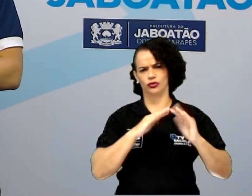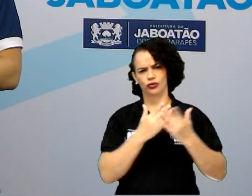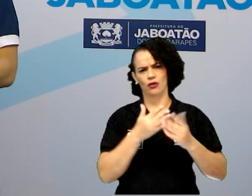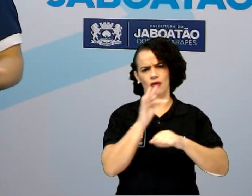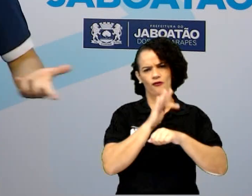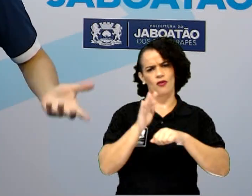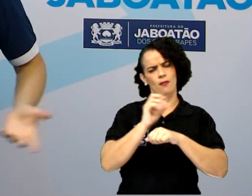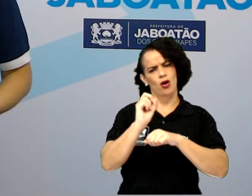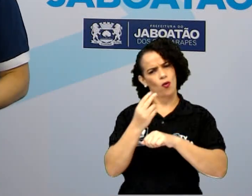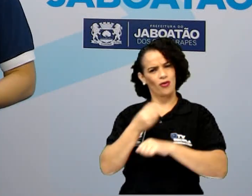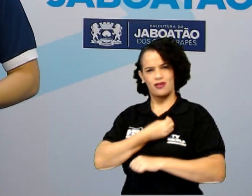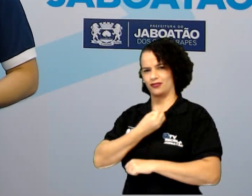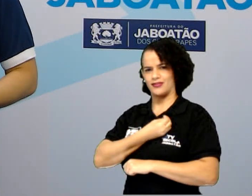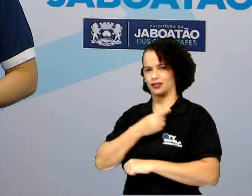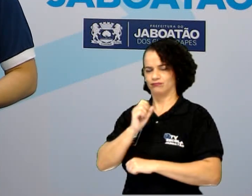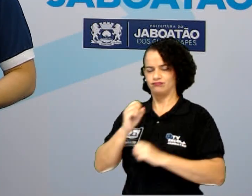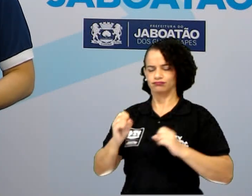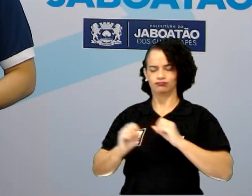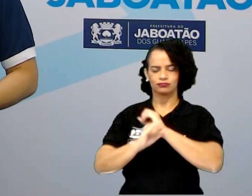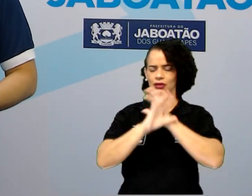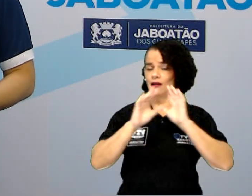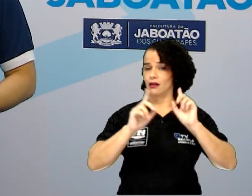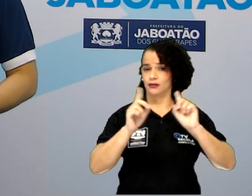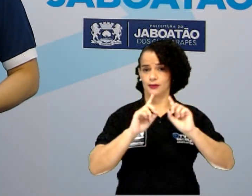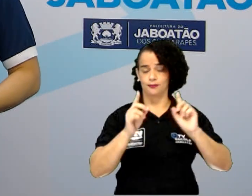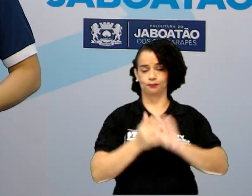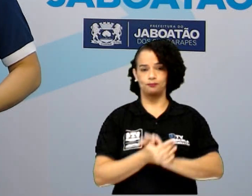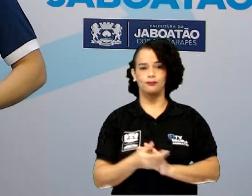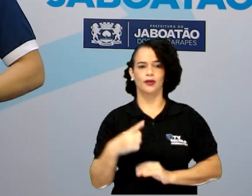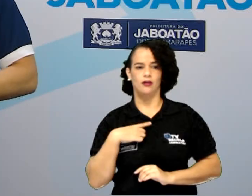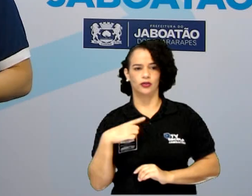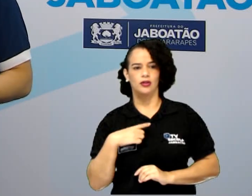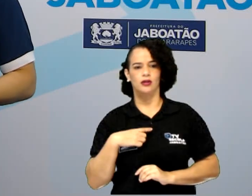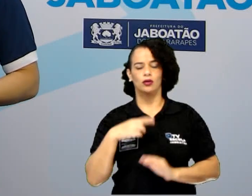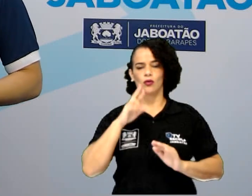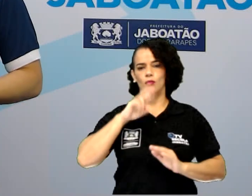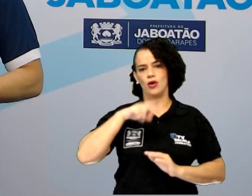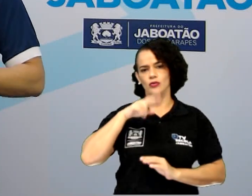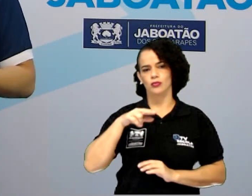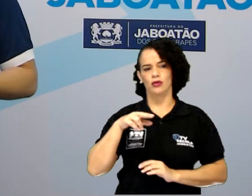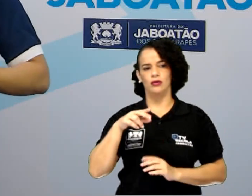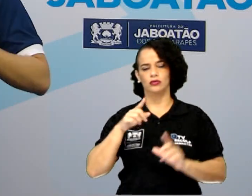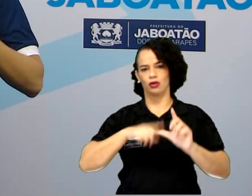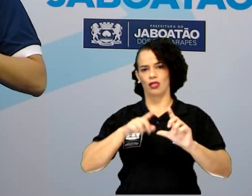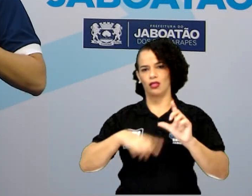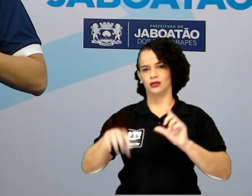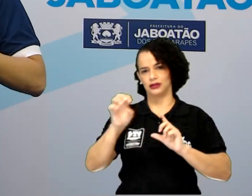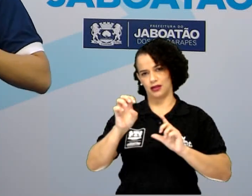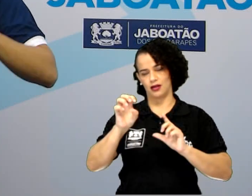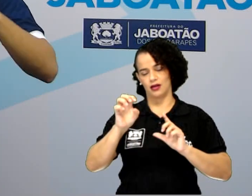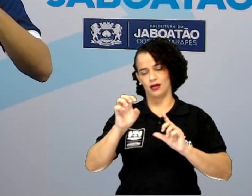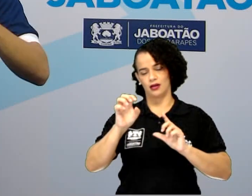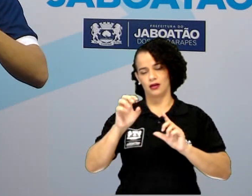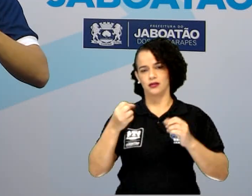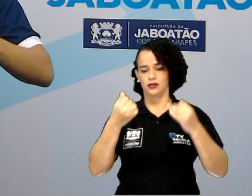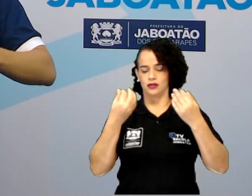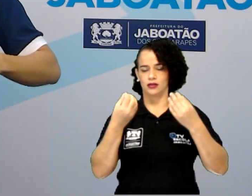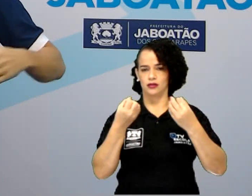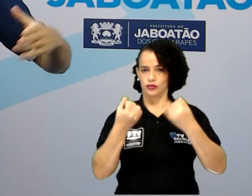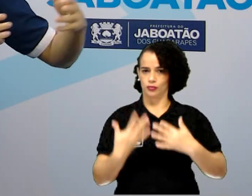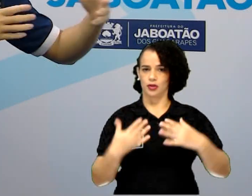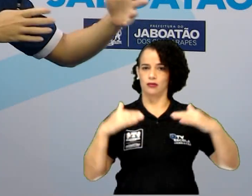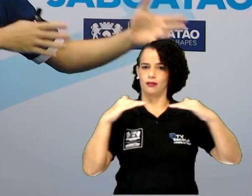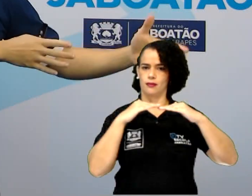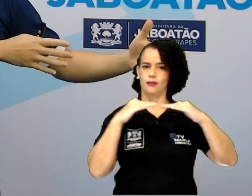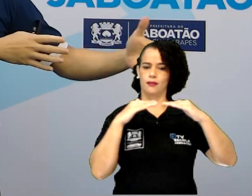vida? Ele não deixa isso muito claro, né? Então a gente tem aí como resposta o nosso item E, que fala dessa ambiguidade. A minha escola pode ser